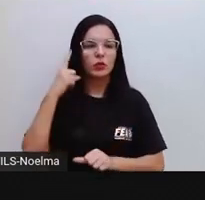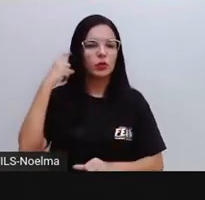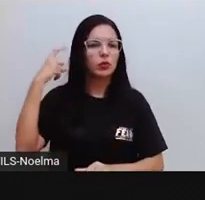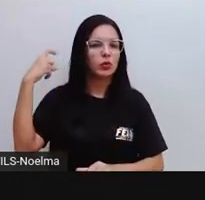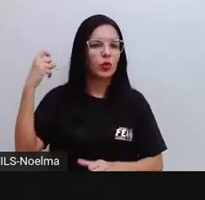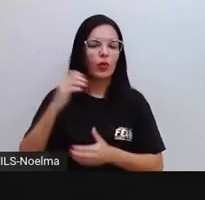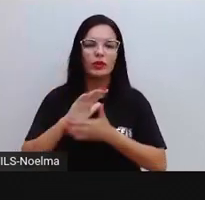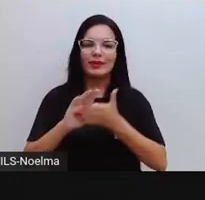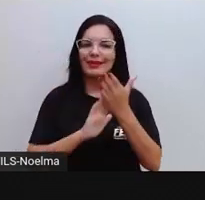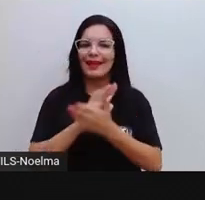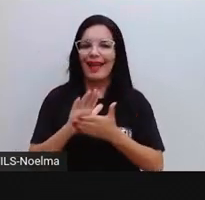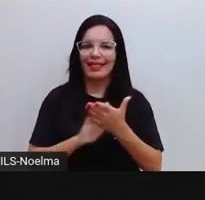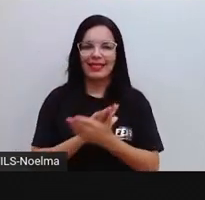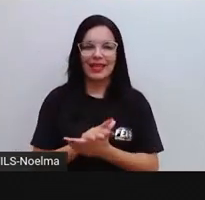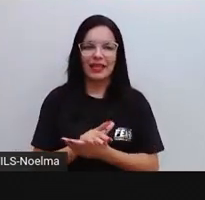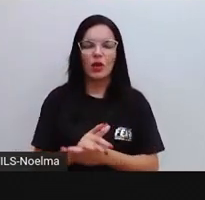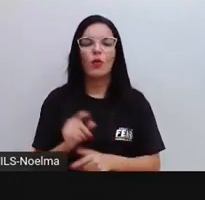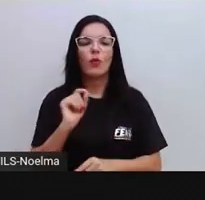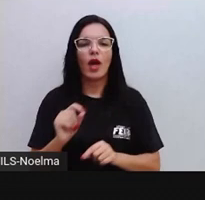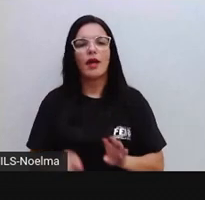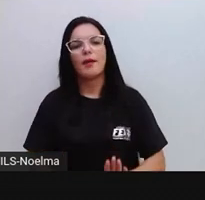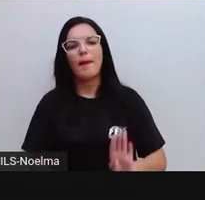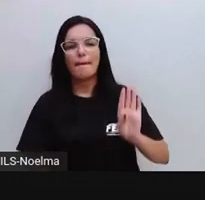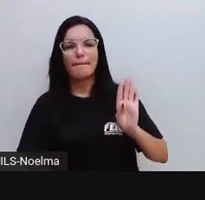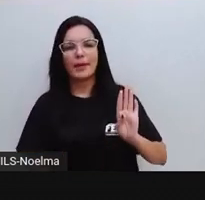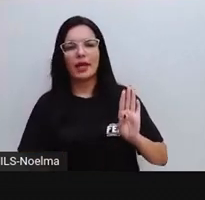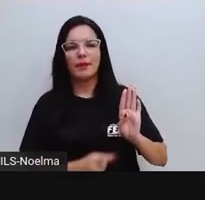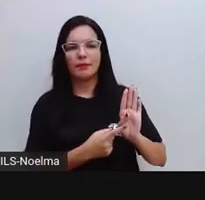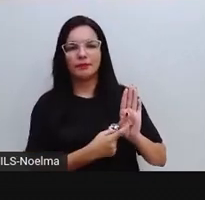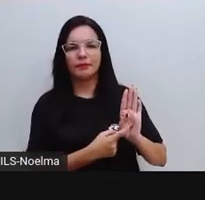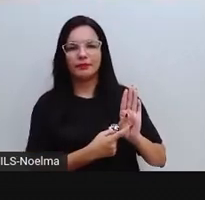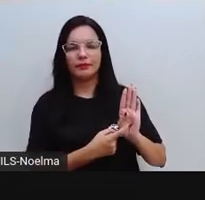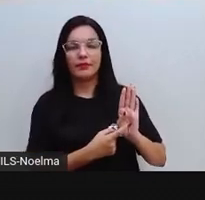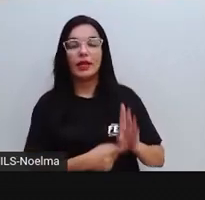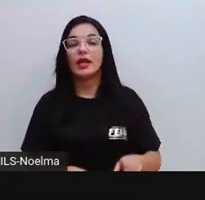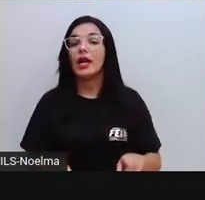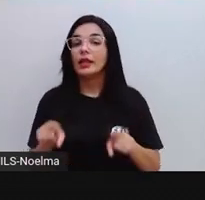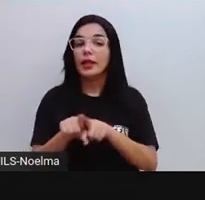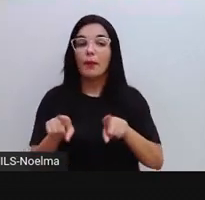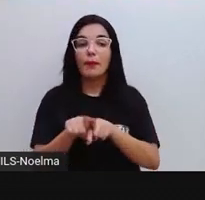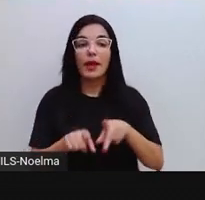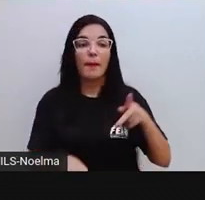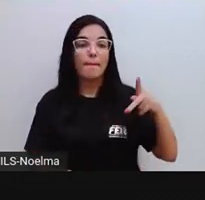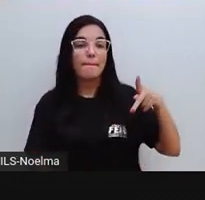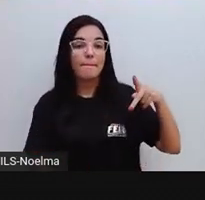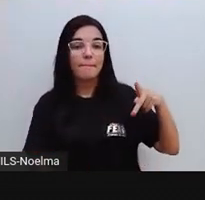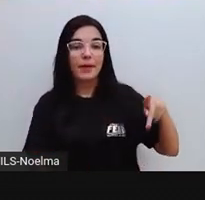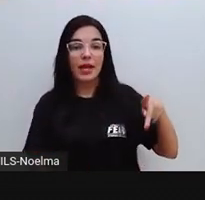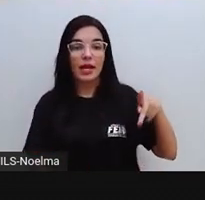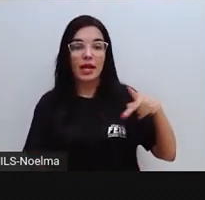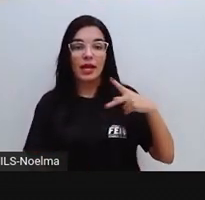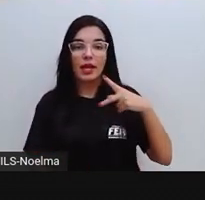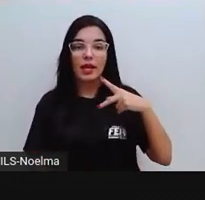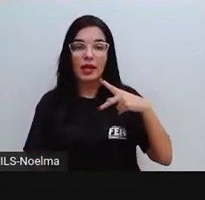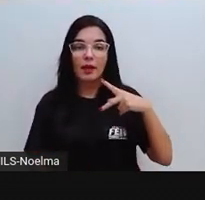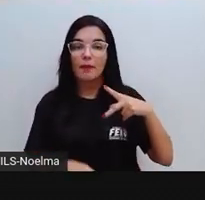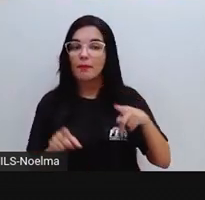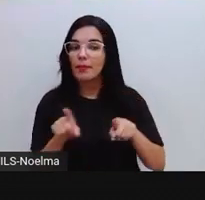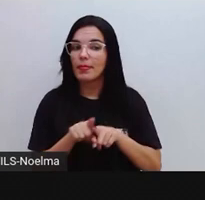letrinhas que o som não vai mudar, lembram disso? O P também não vai mudar, tá?